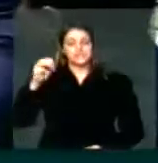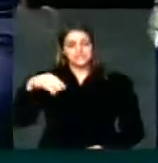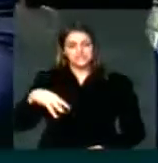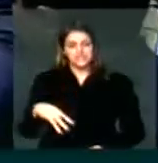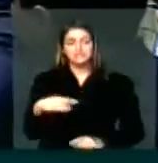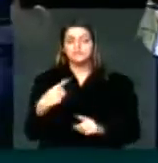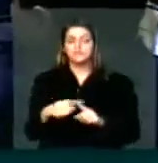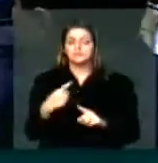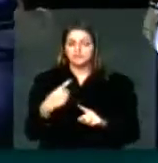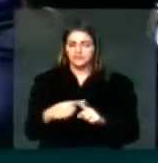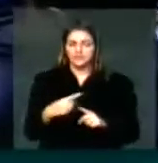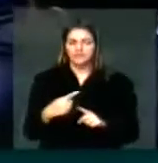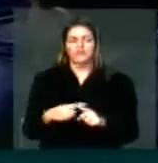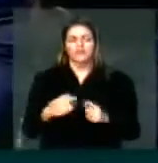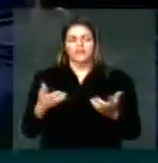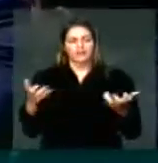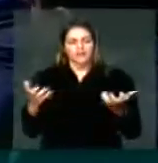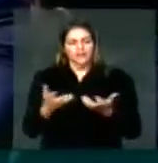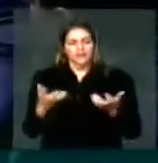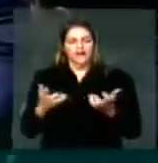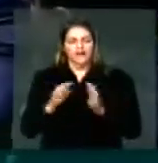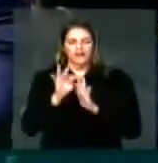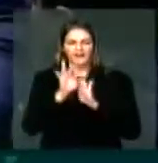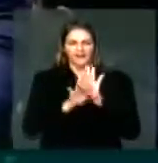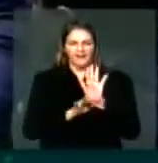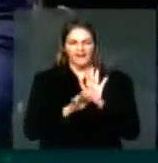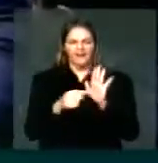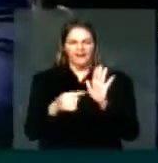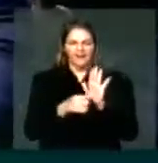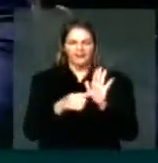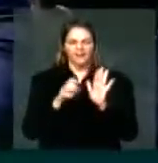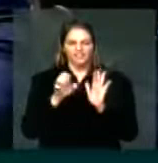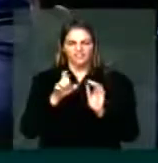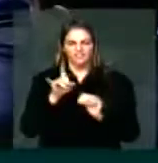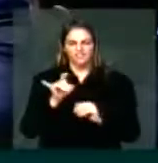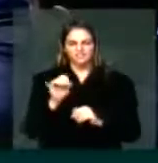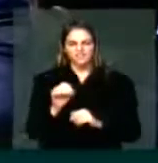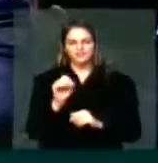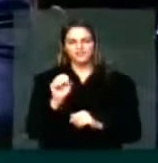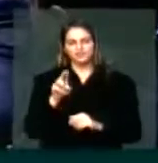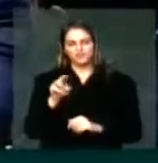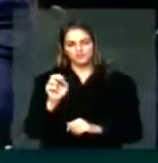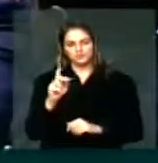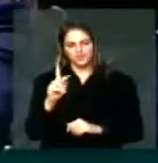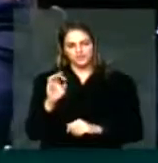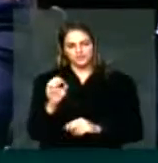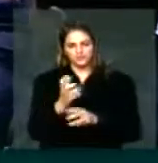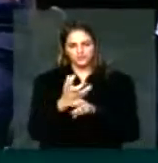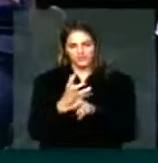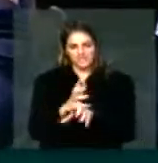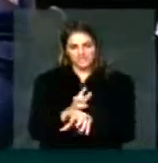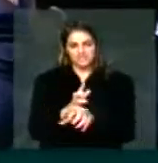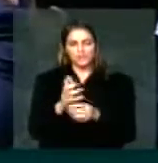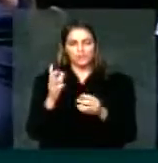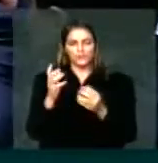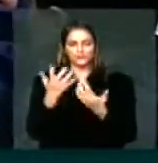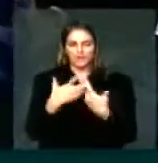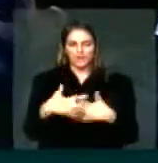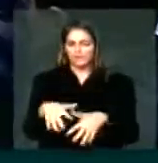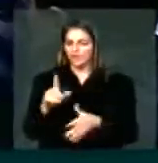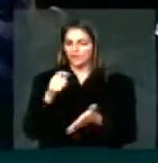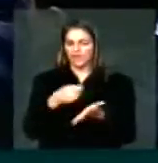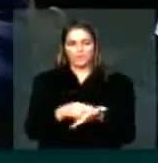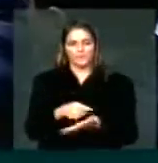ele está votando sim ao texto que diz, eixo suspenso com caminhão vazio não paga pedágio, não